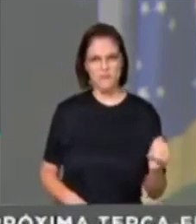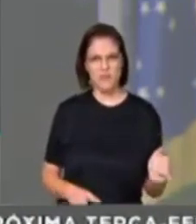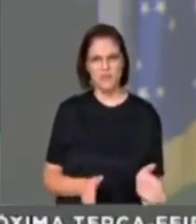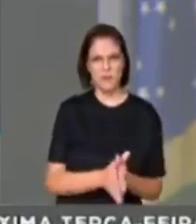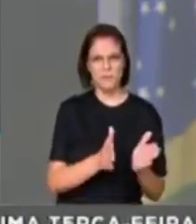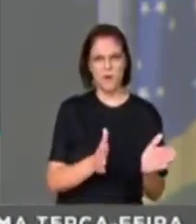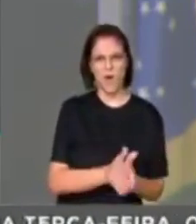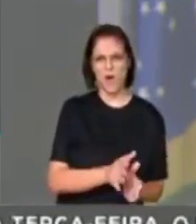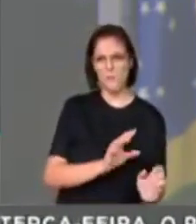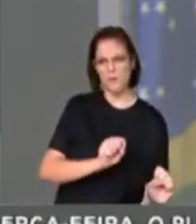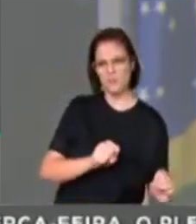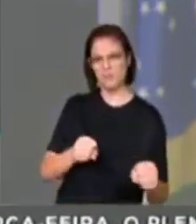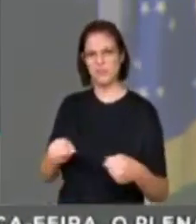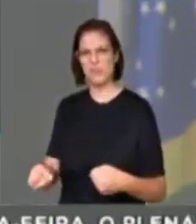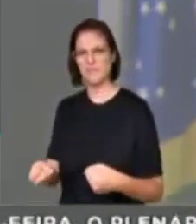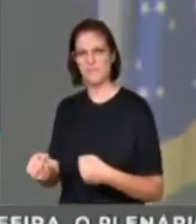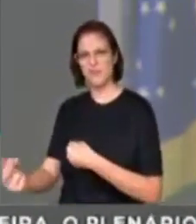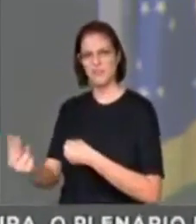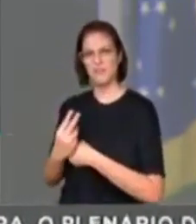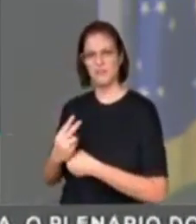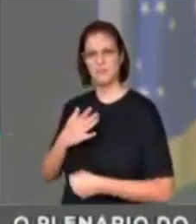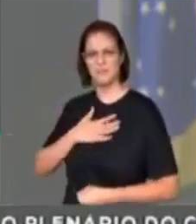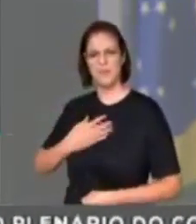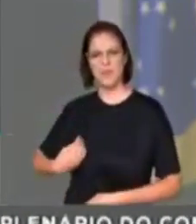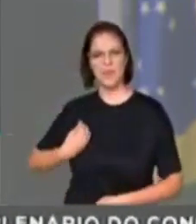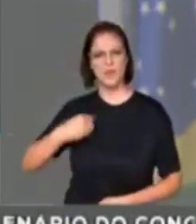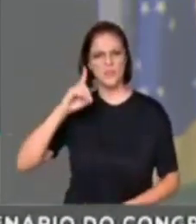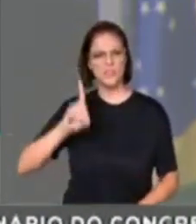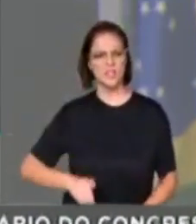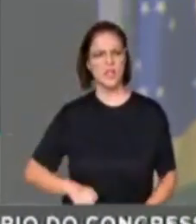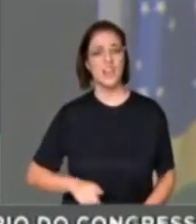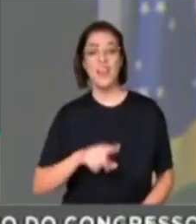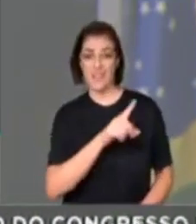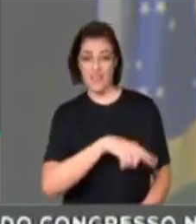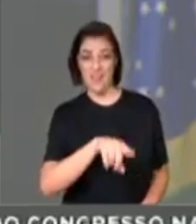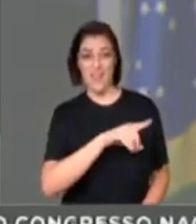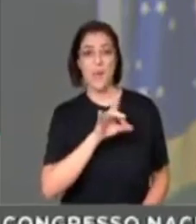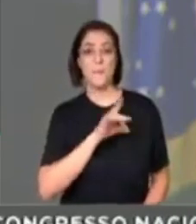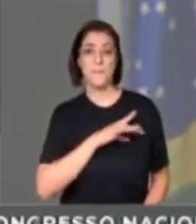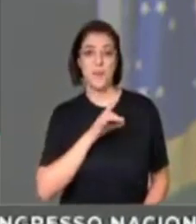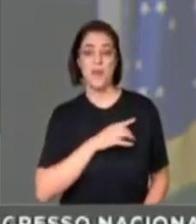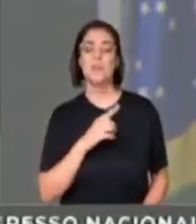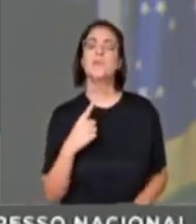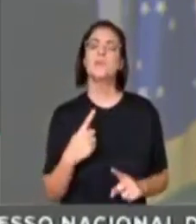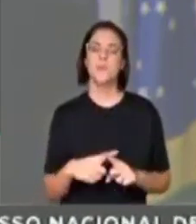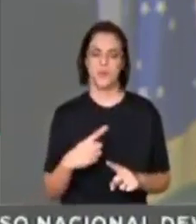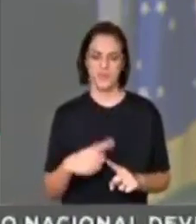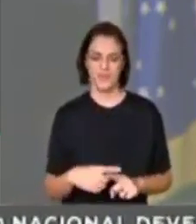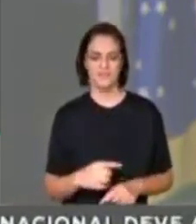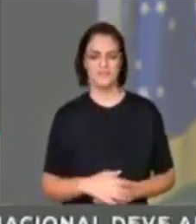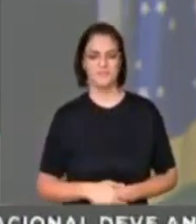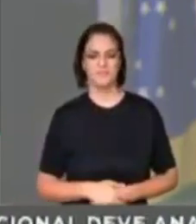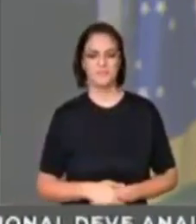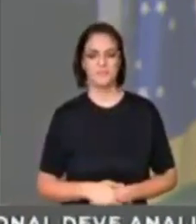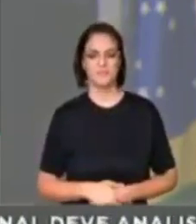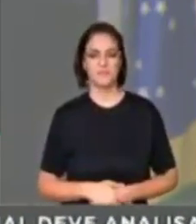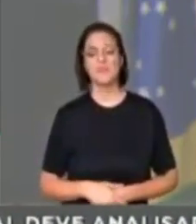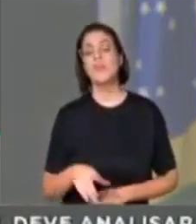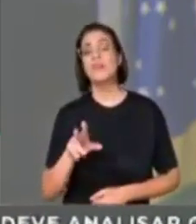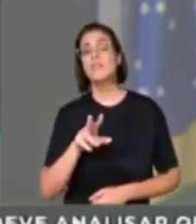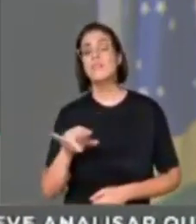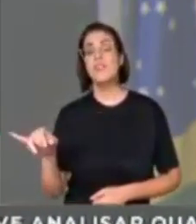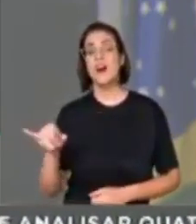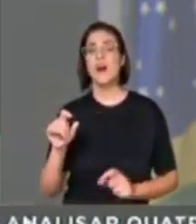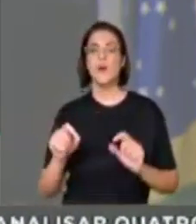privilégios. A grande realidade é que o medo deles é que a contribuição na reforma para quem recebe mais acima do